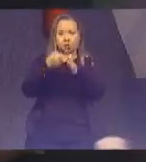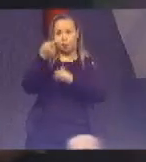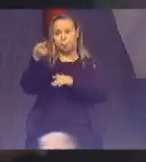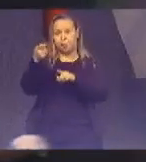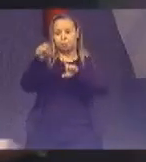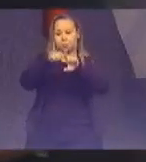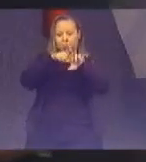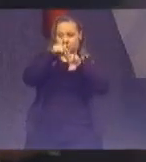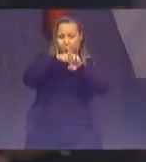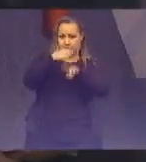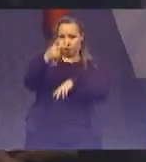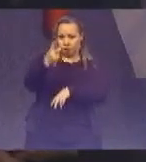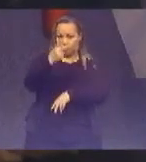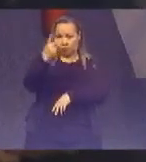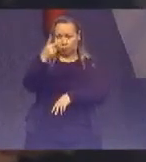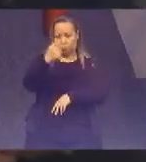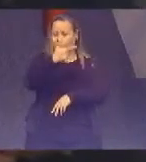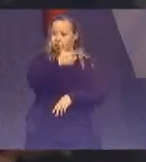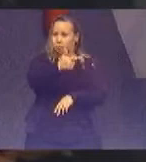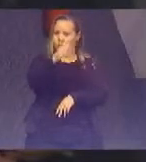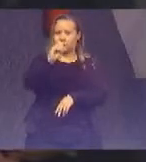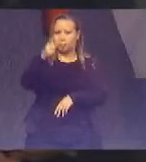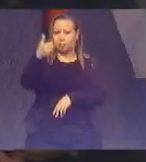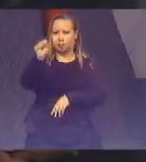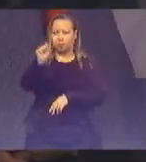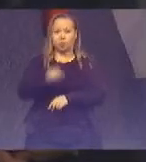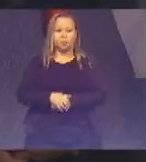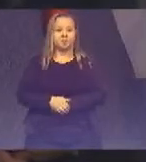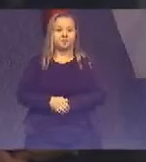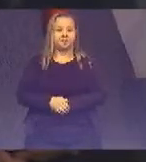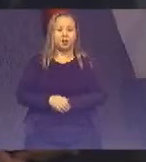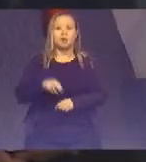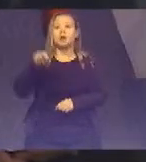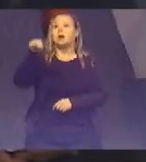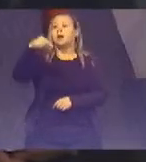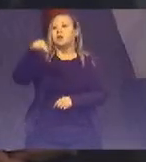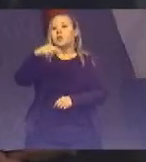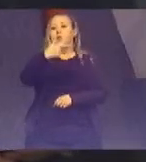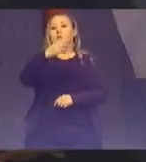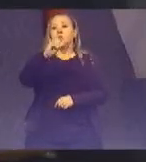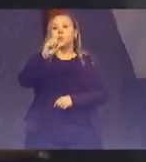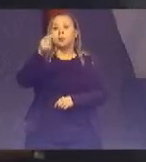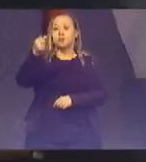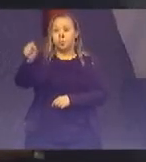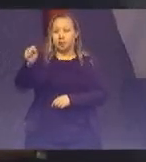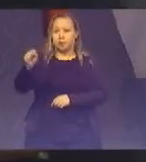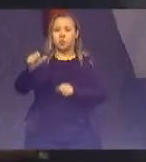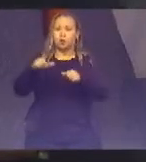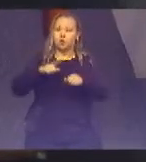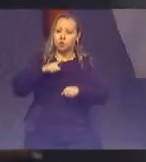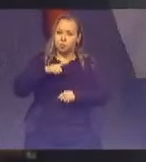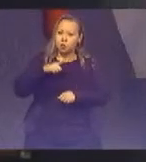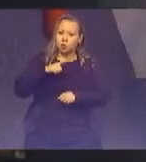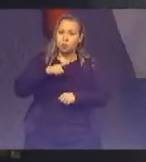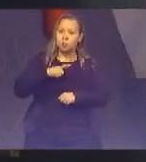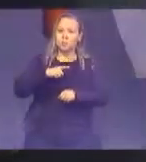2018, doutora Raquel. Em novembro de 2018, foi realizado o primeiro workshop de gestão